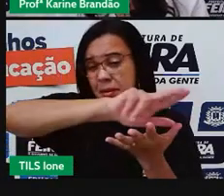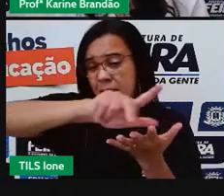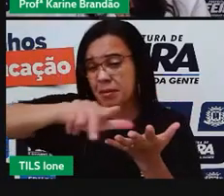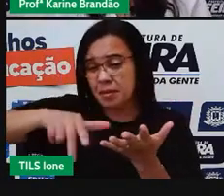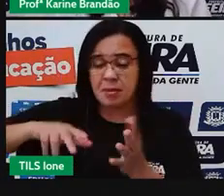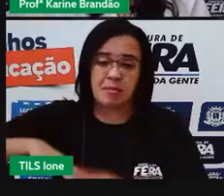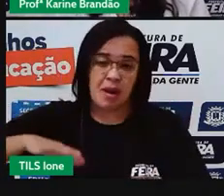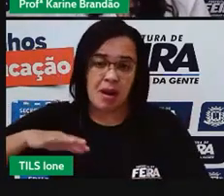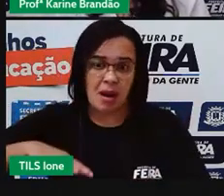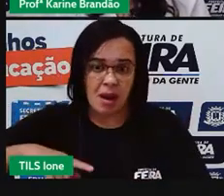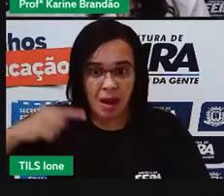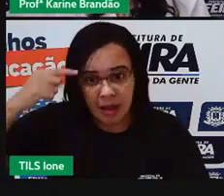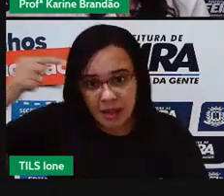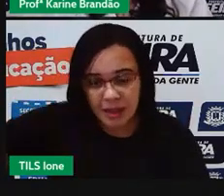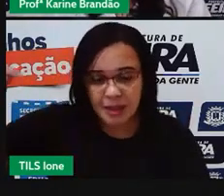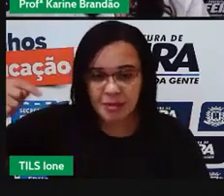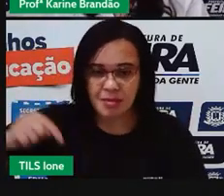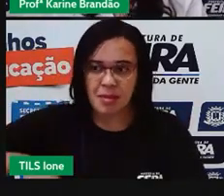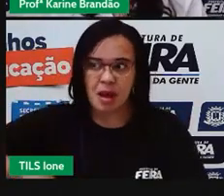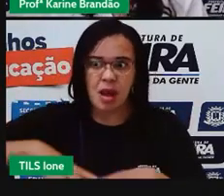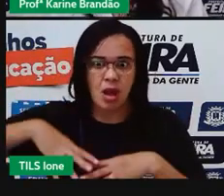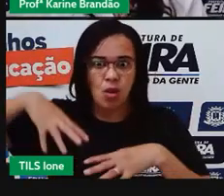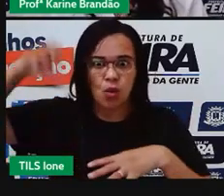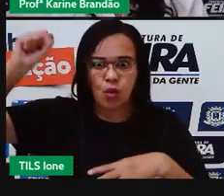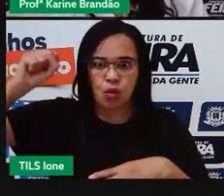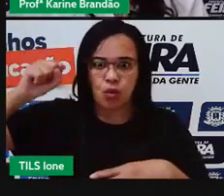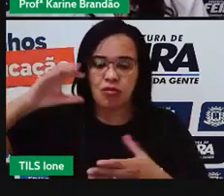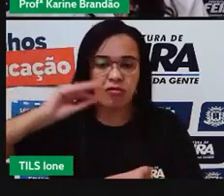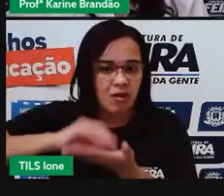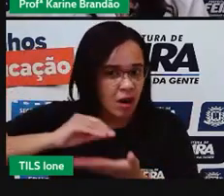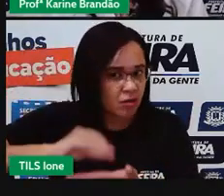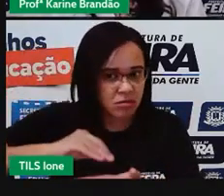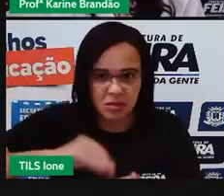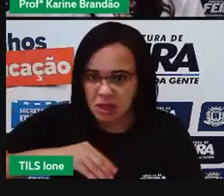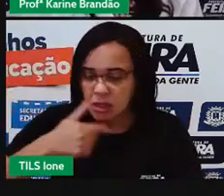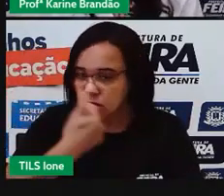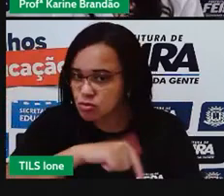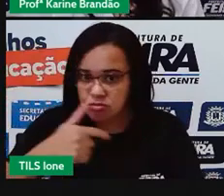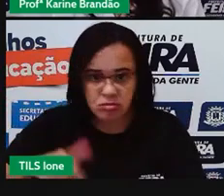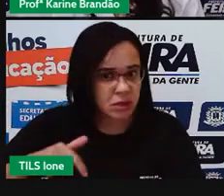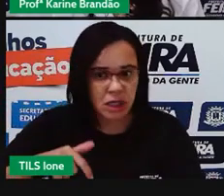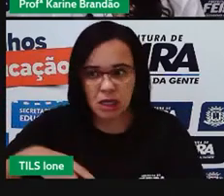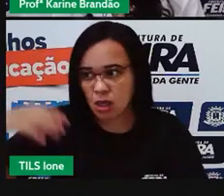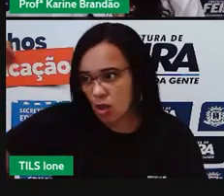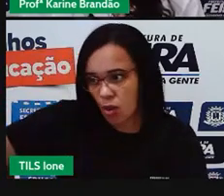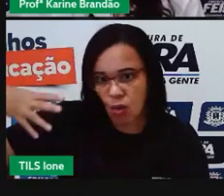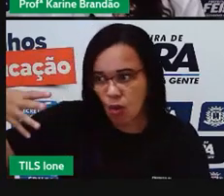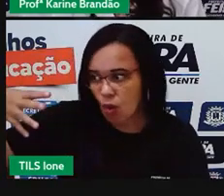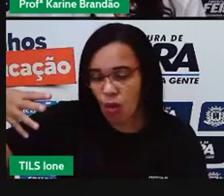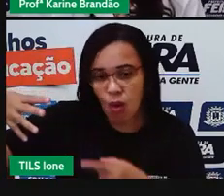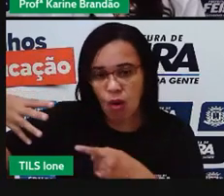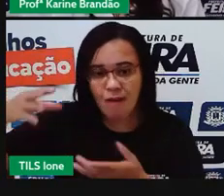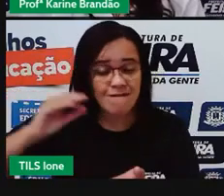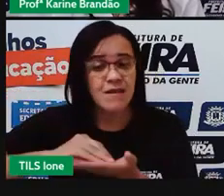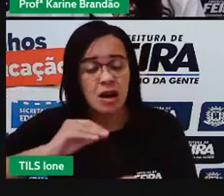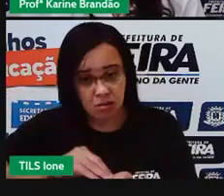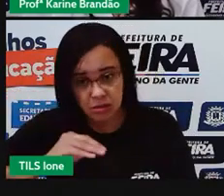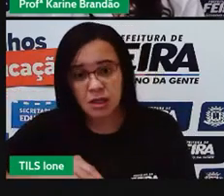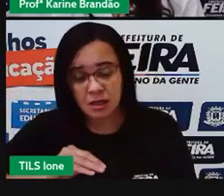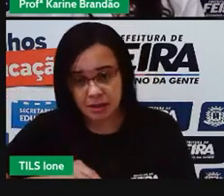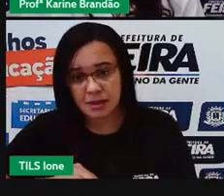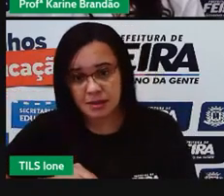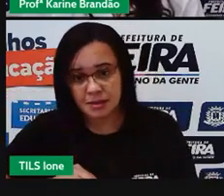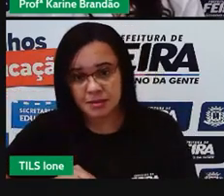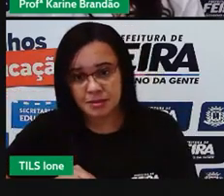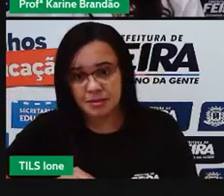racionamento de energia, racionamento de água. Então, impacta na nossa vida. e por isso que nós